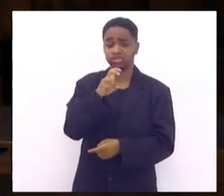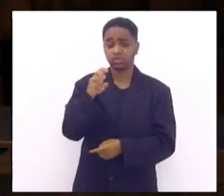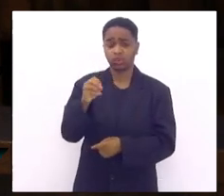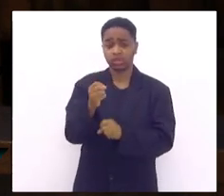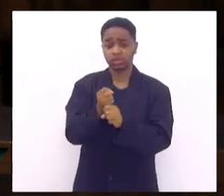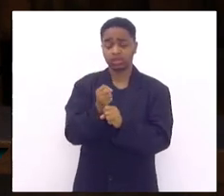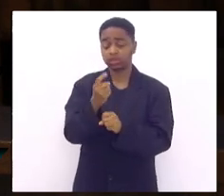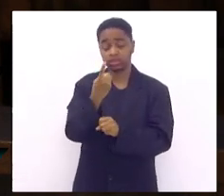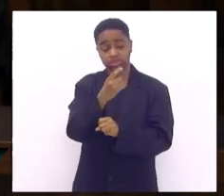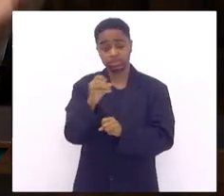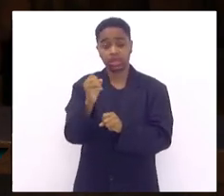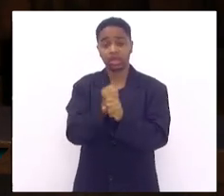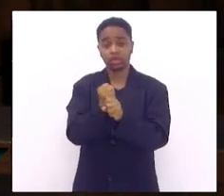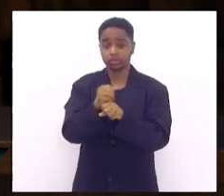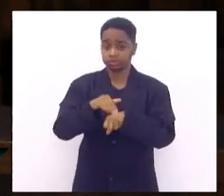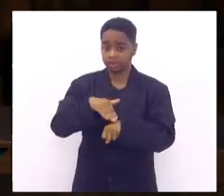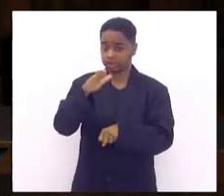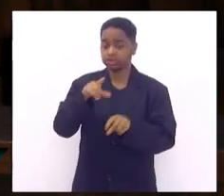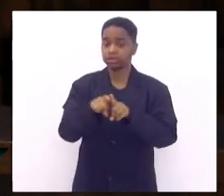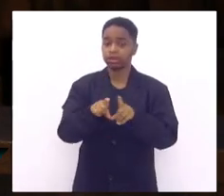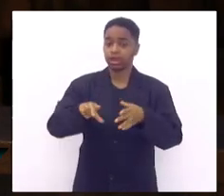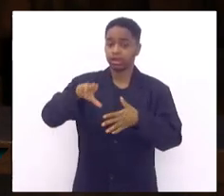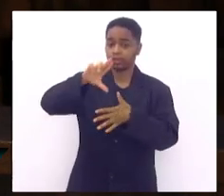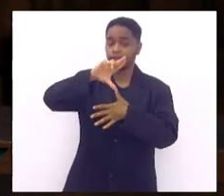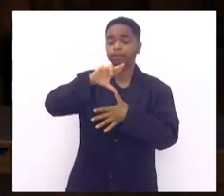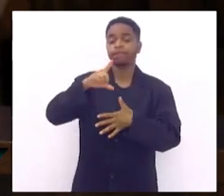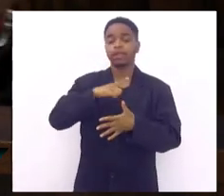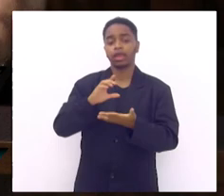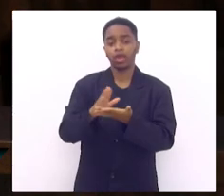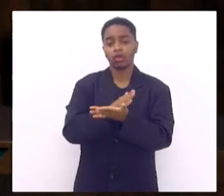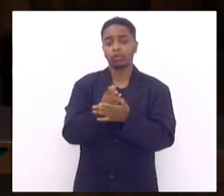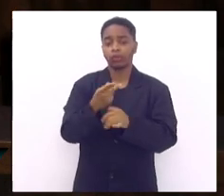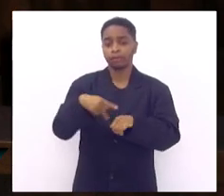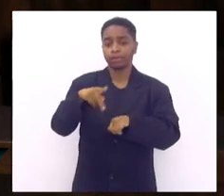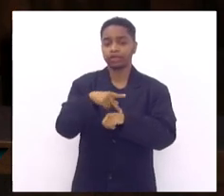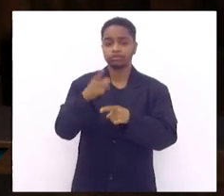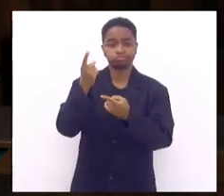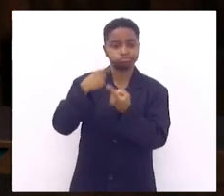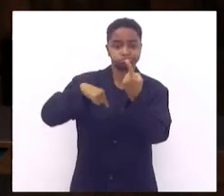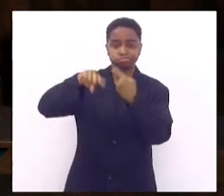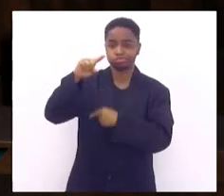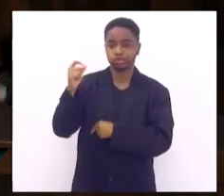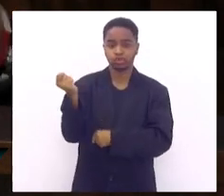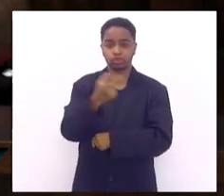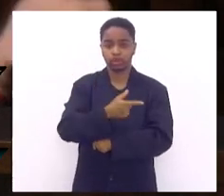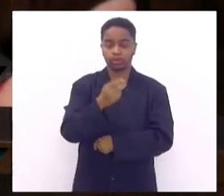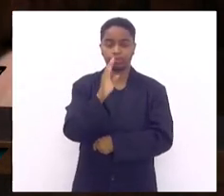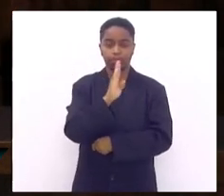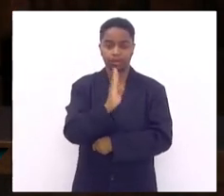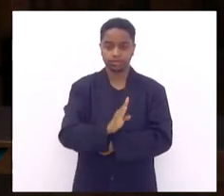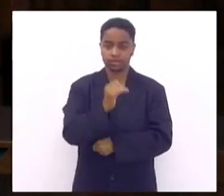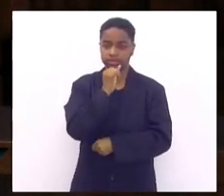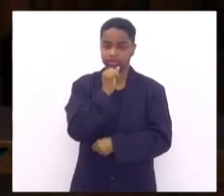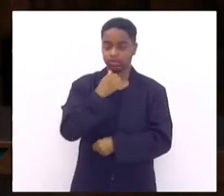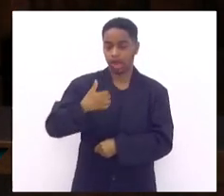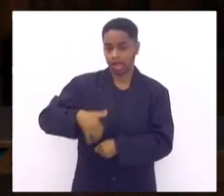inclusive na América Latina existem países muito mais adiantados que o do Brasil como a Argentina